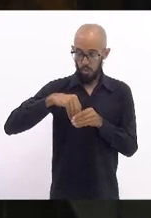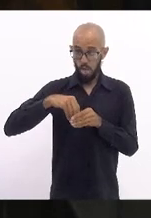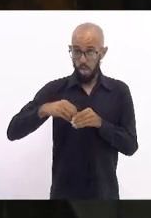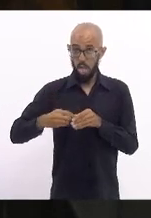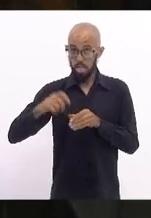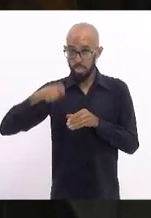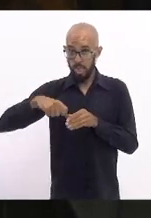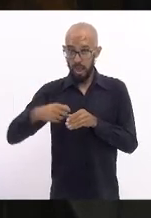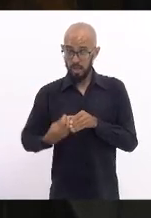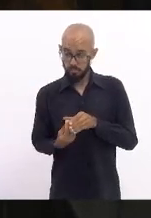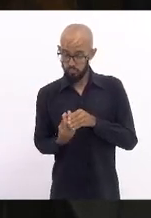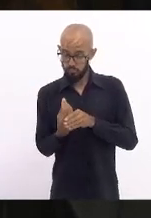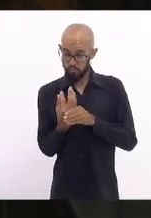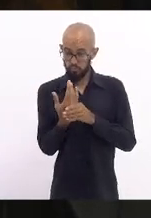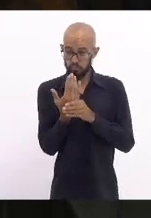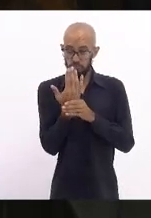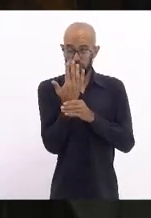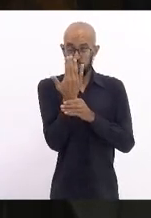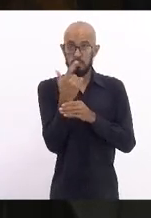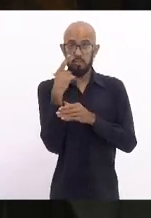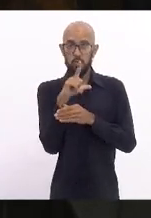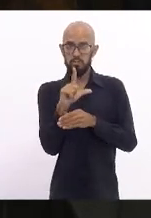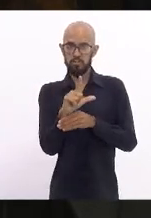fertilizada.